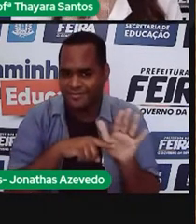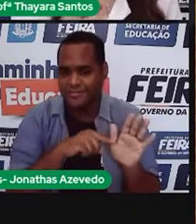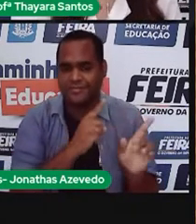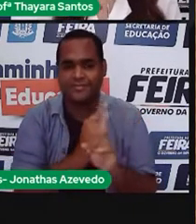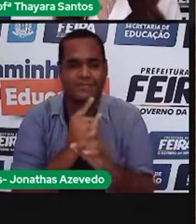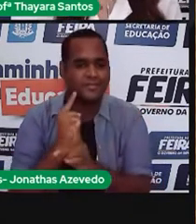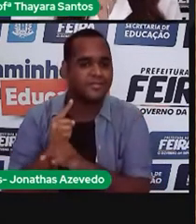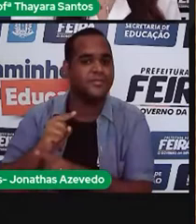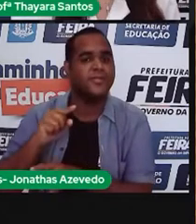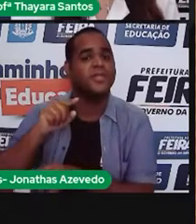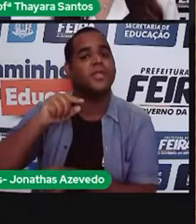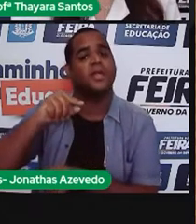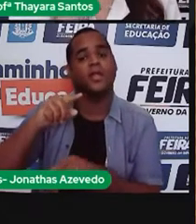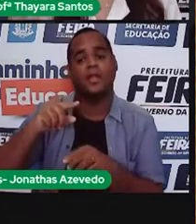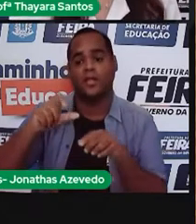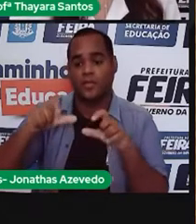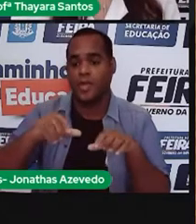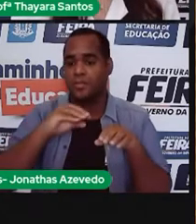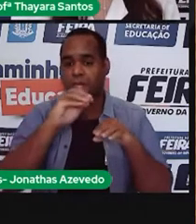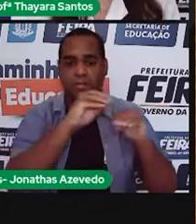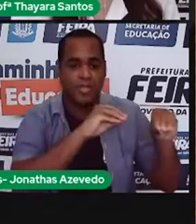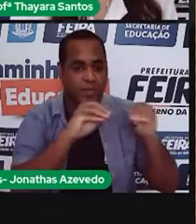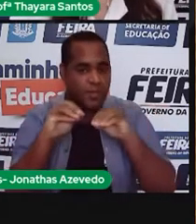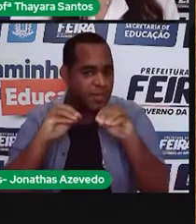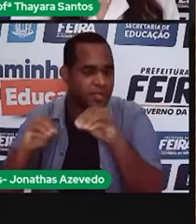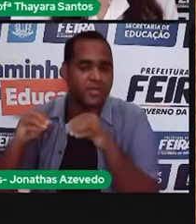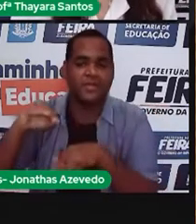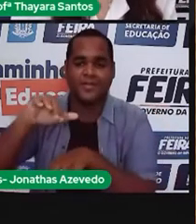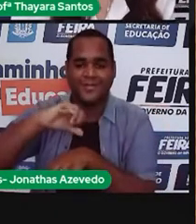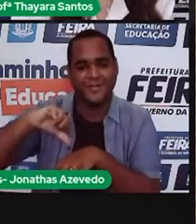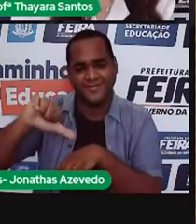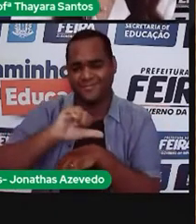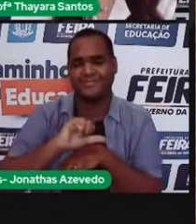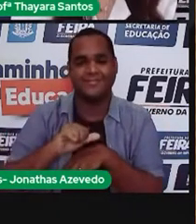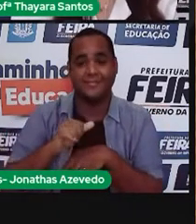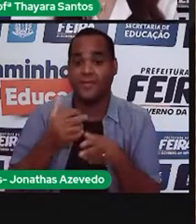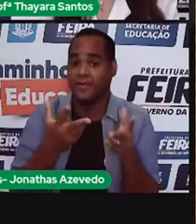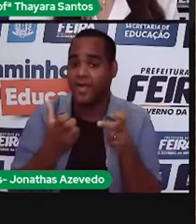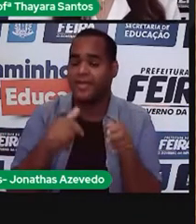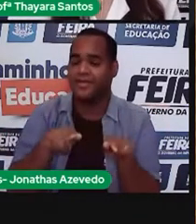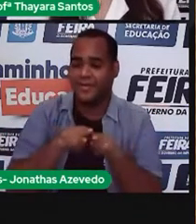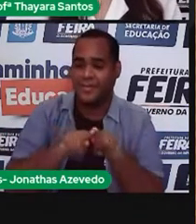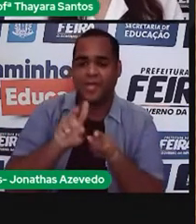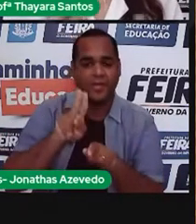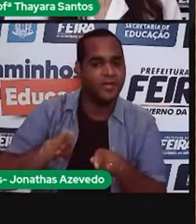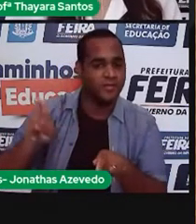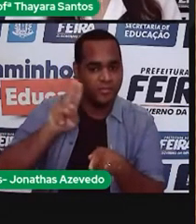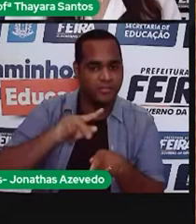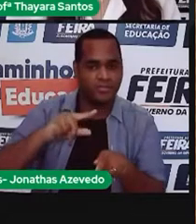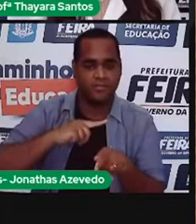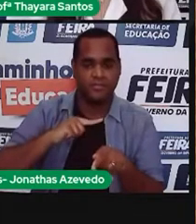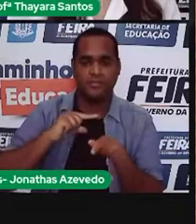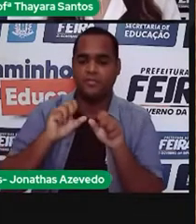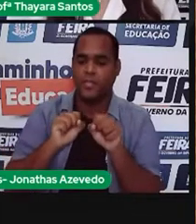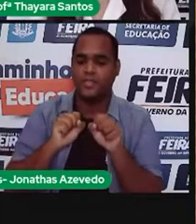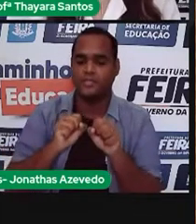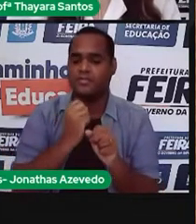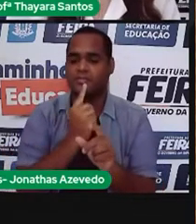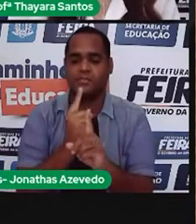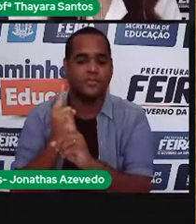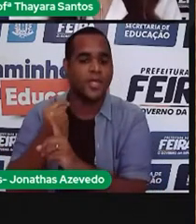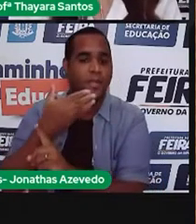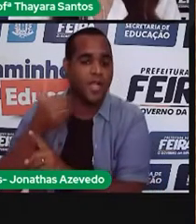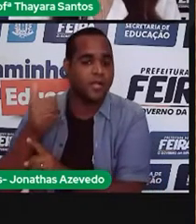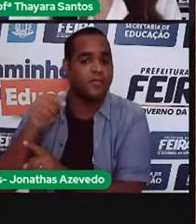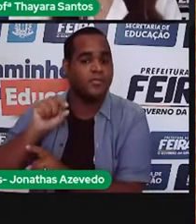sintéticos para a nossa locomoção, como o caso dos combustíveis. E a gente utiliza também esses materiais sintéticos para melhorar